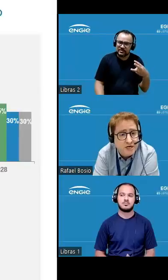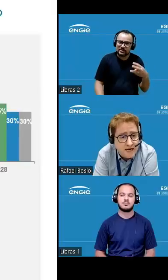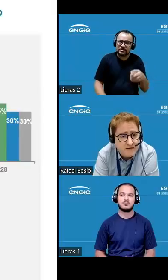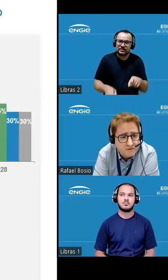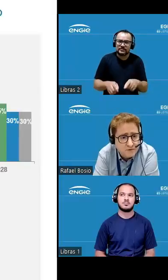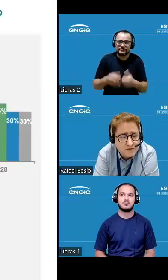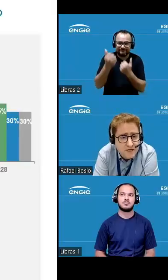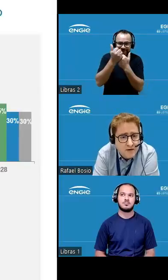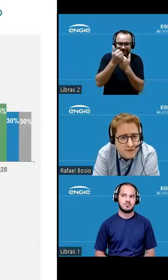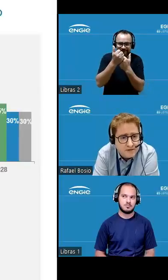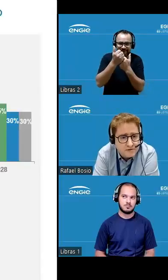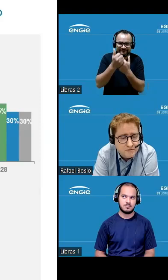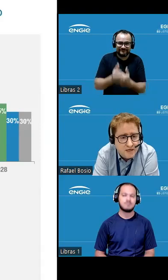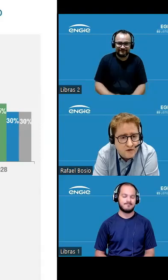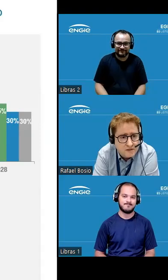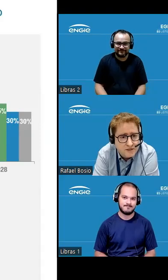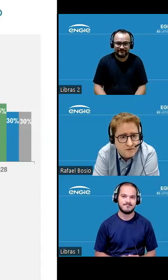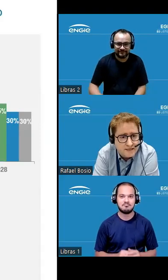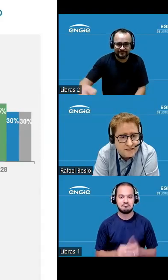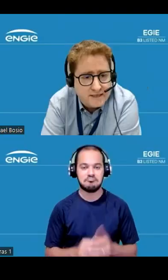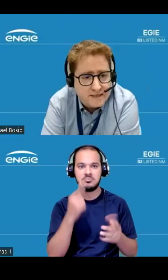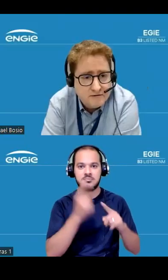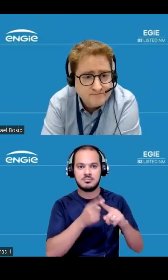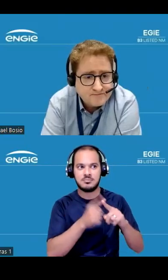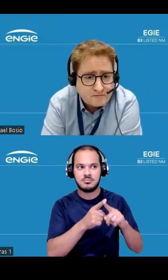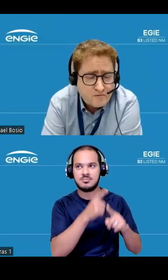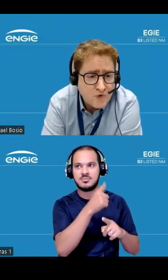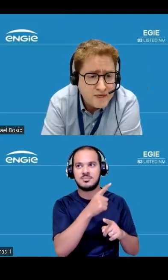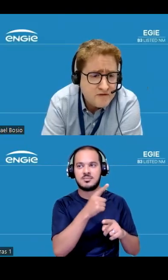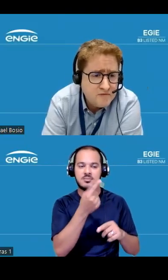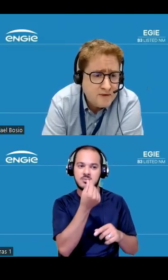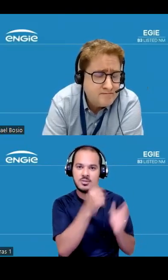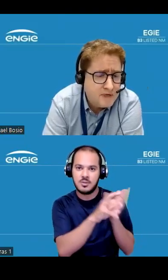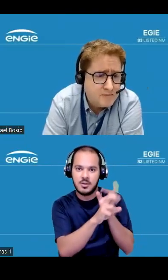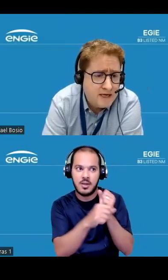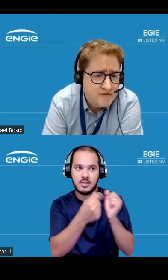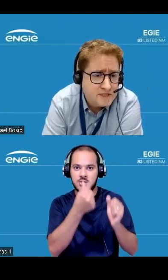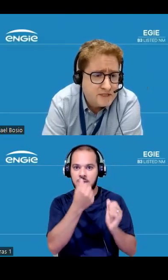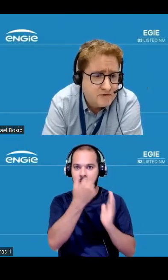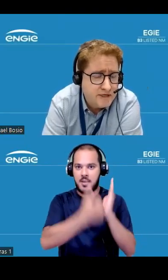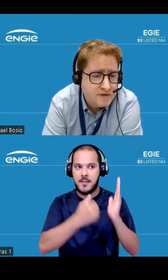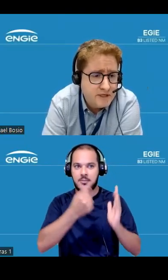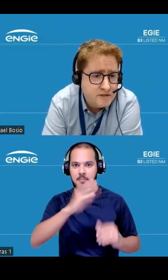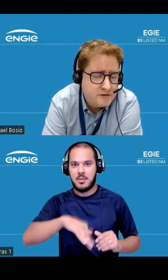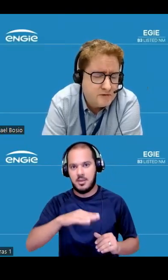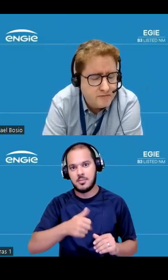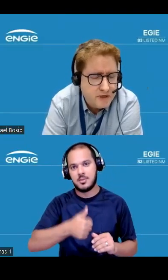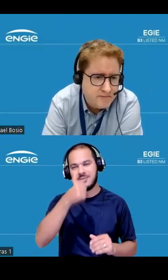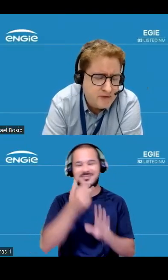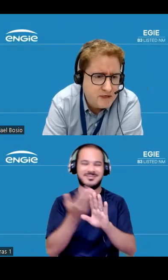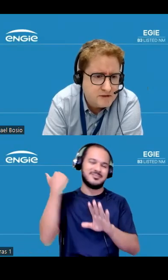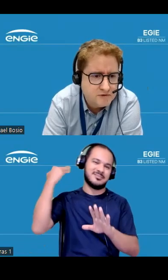porque enxergávamos preços melhores de contratação o que teve uma reversão aí no início